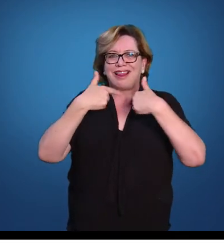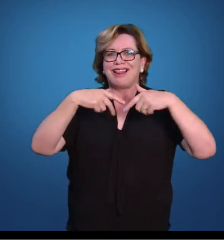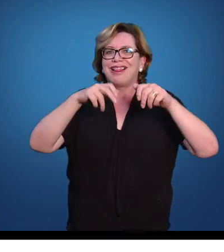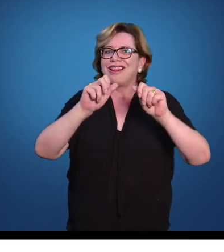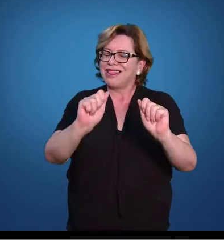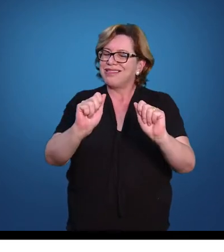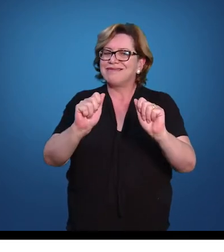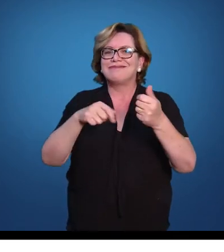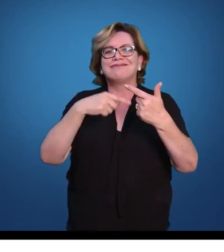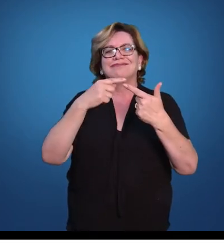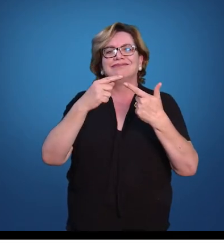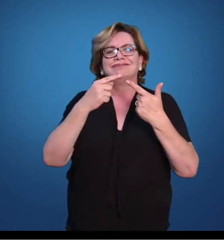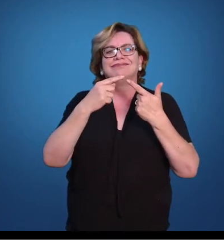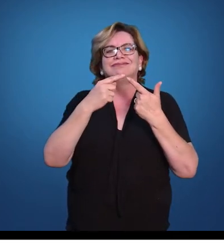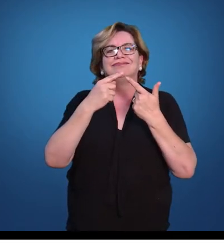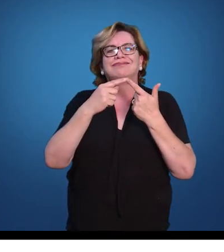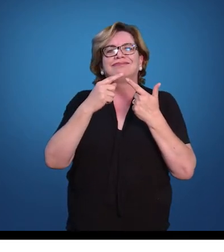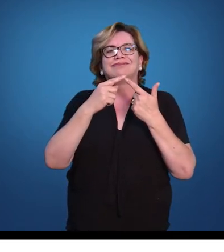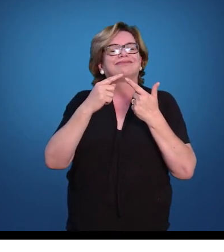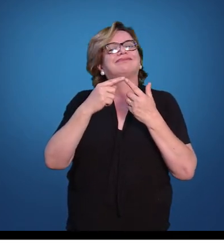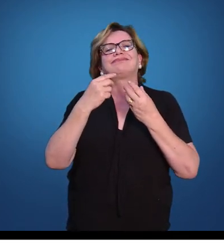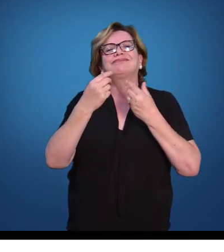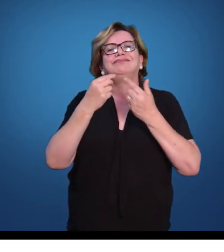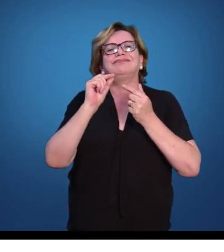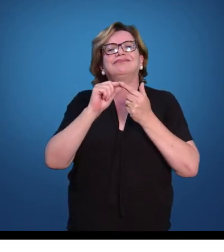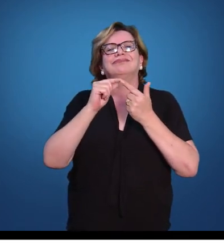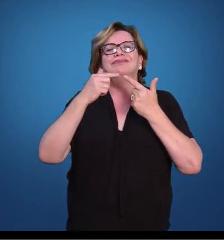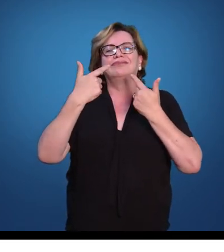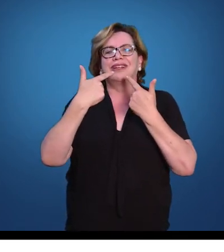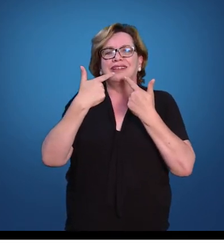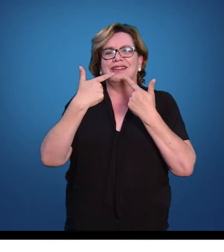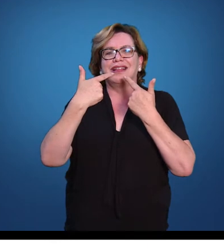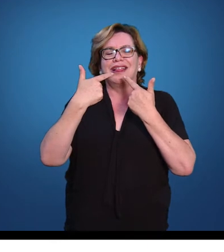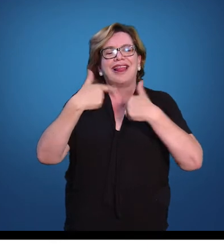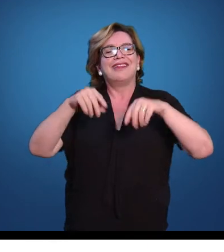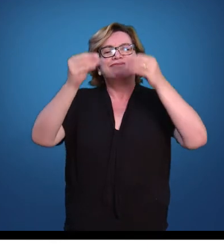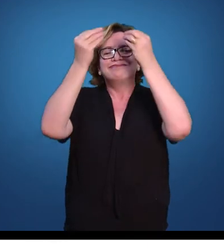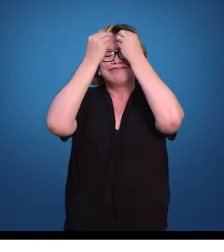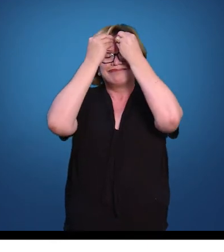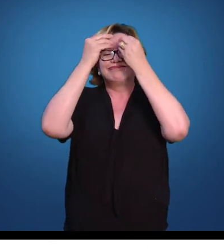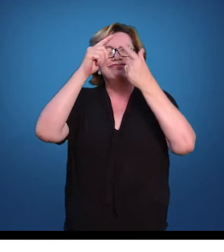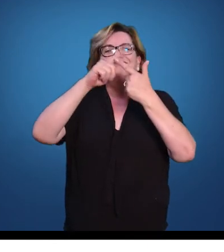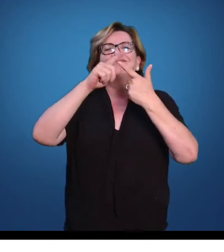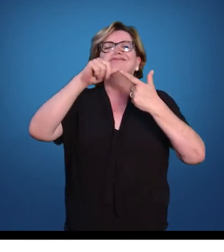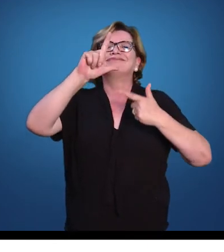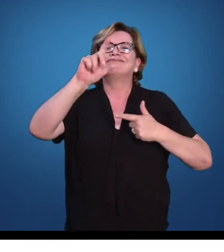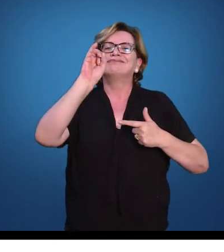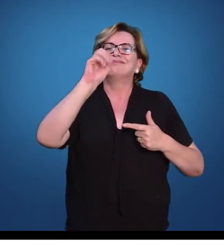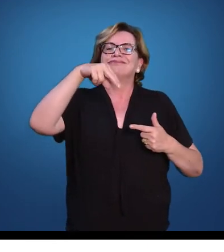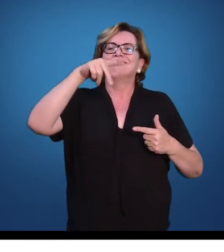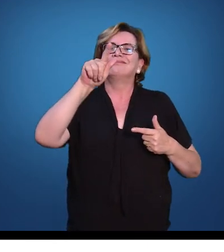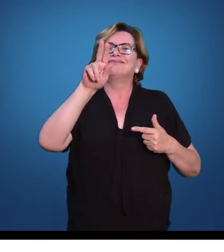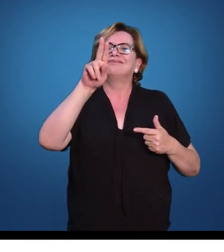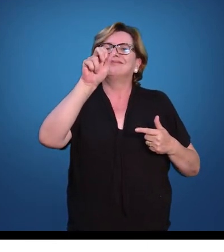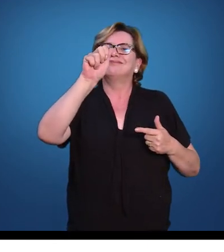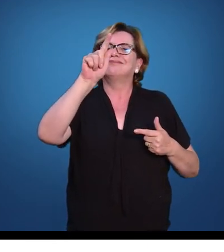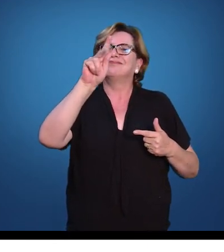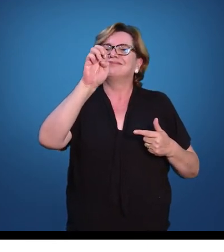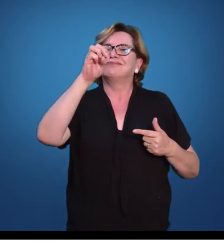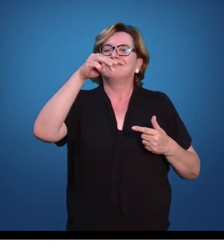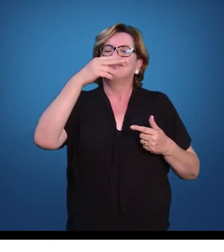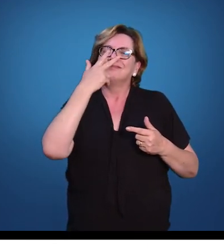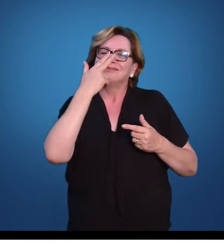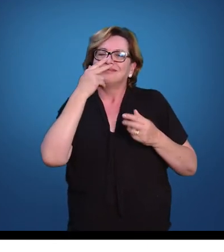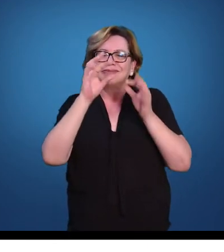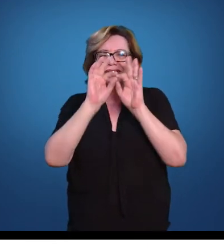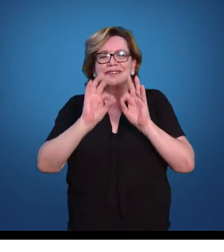é tão simples como uma pergunta pode parecer, porque ela implica uma série de outras questões. Então,